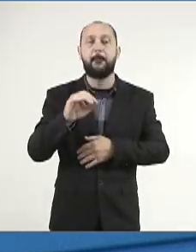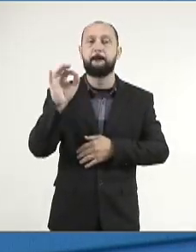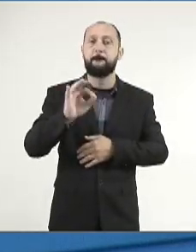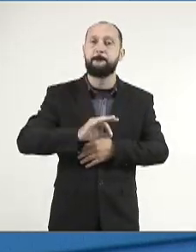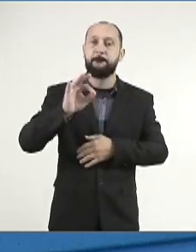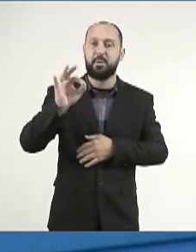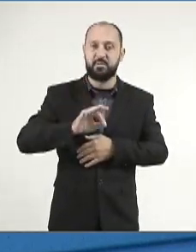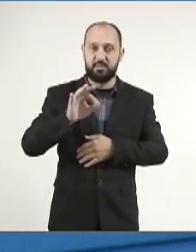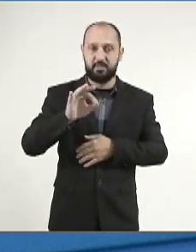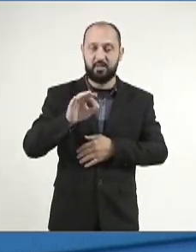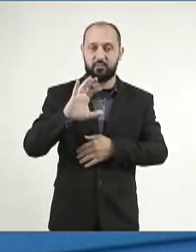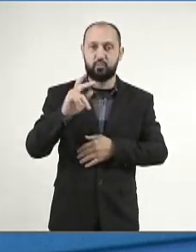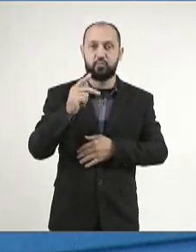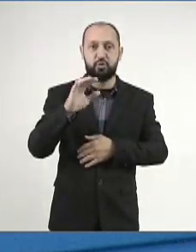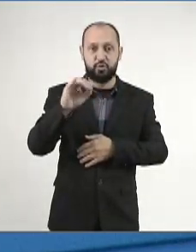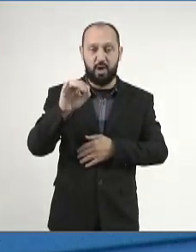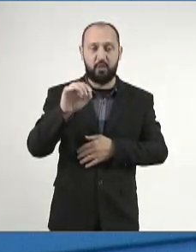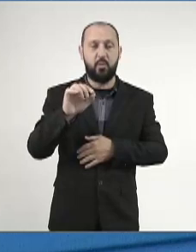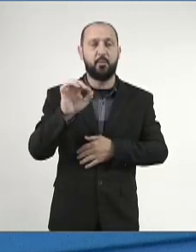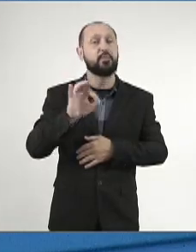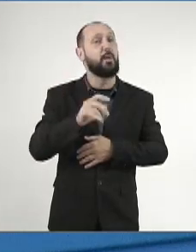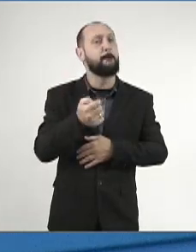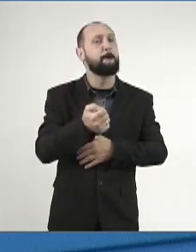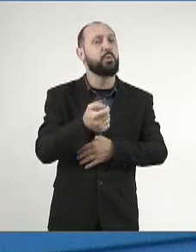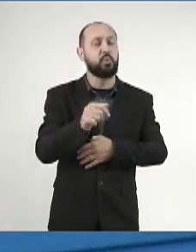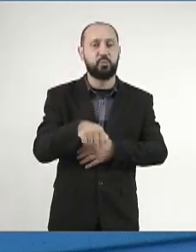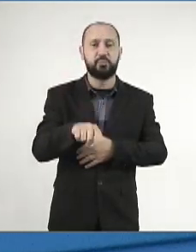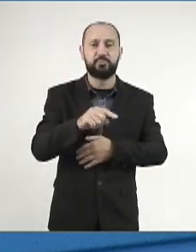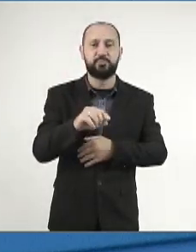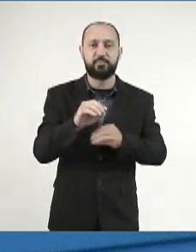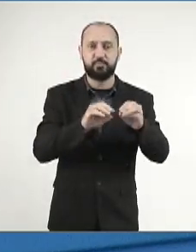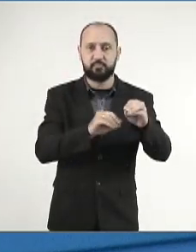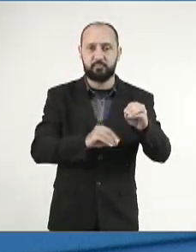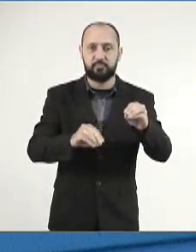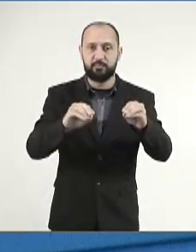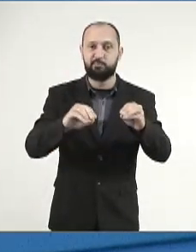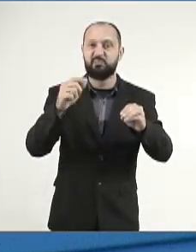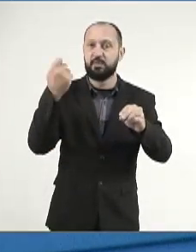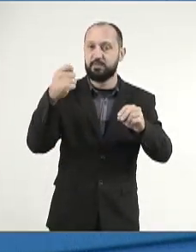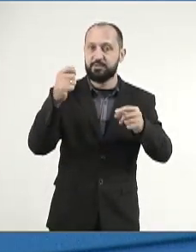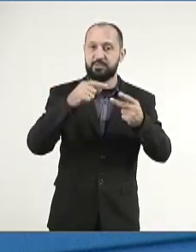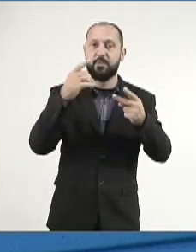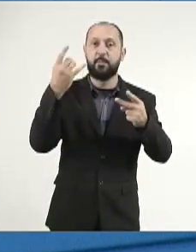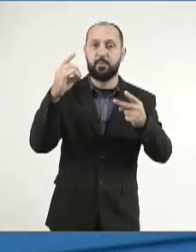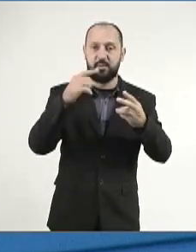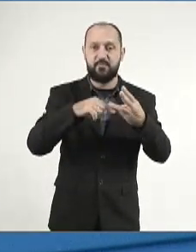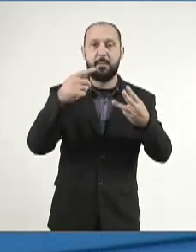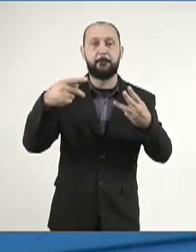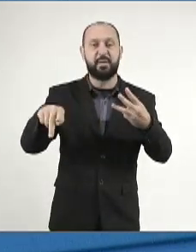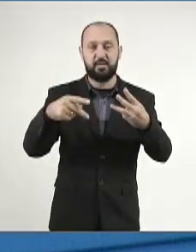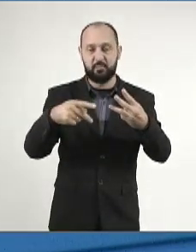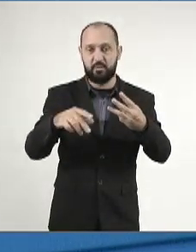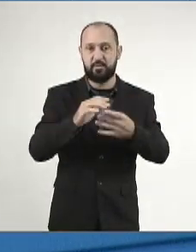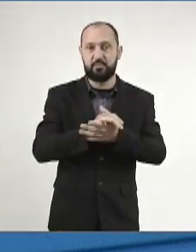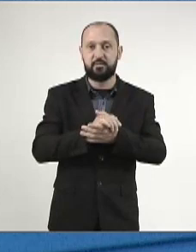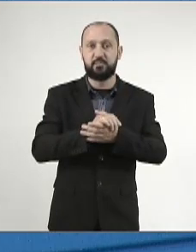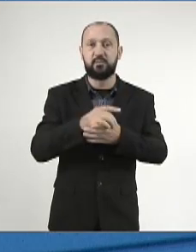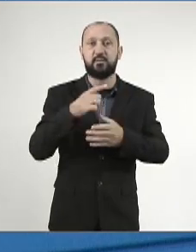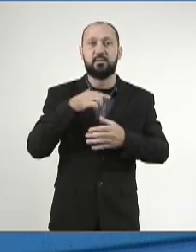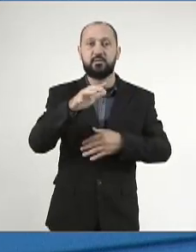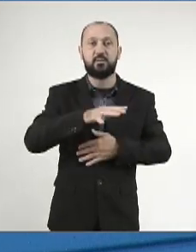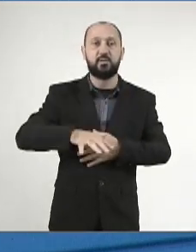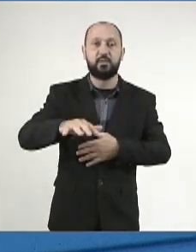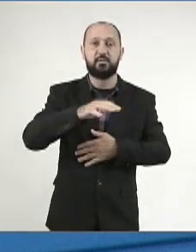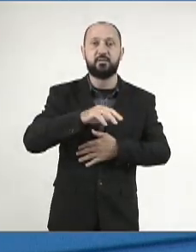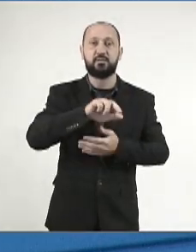parte da área total do chaco, que é distribuído entre Argentina, Bolívia e Paraguai, abriga uma